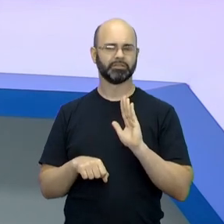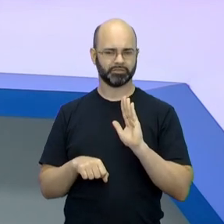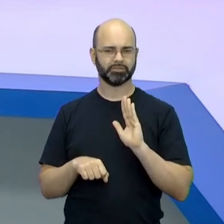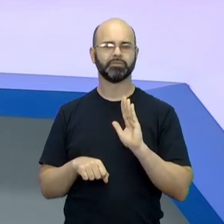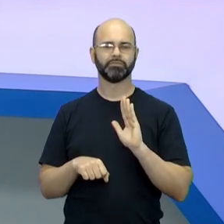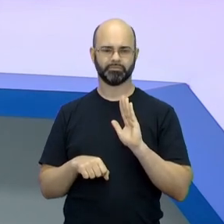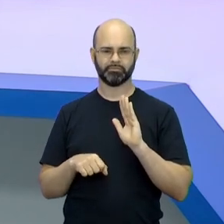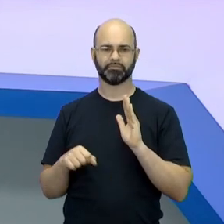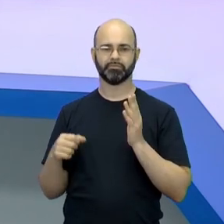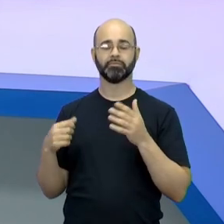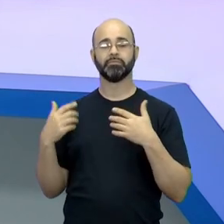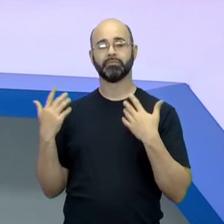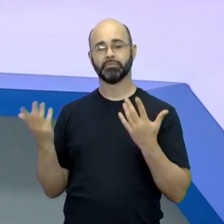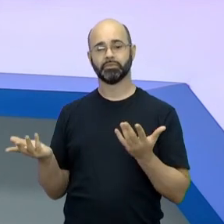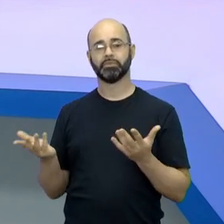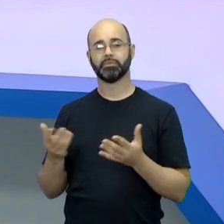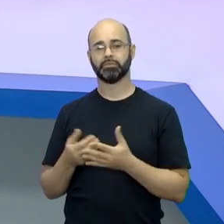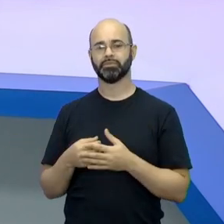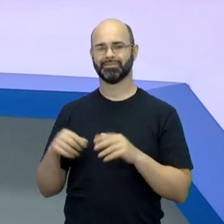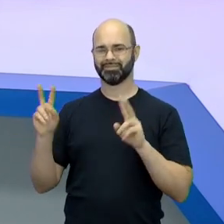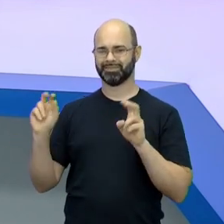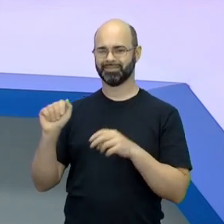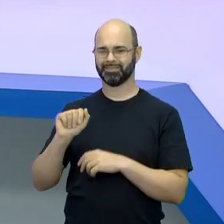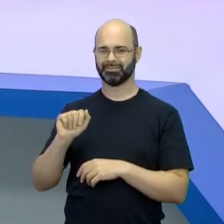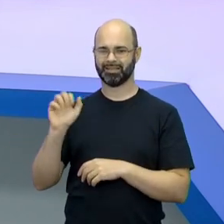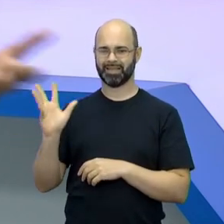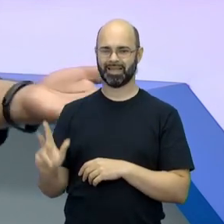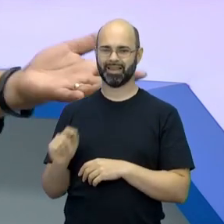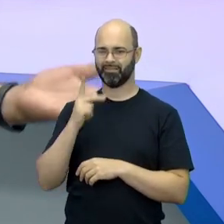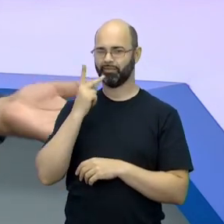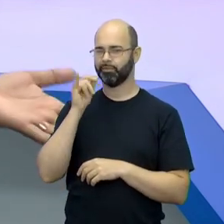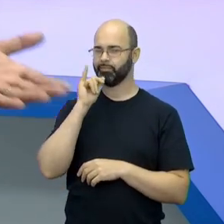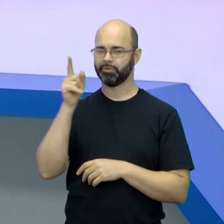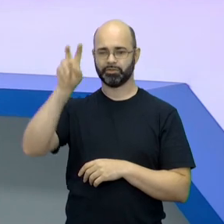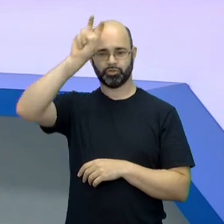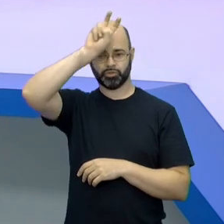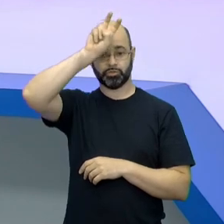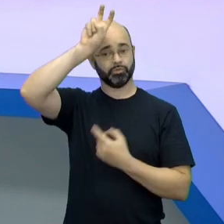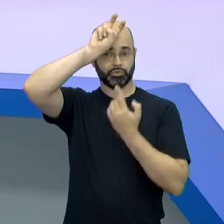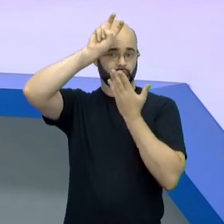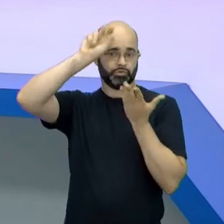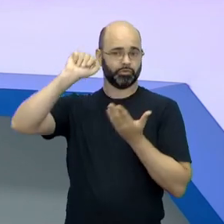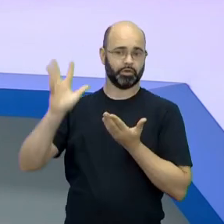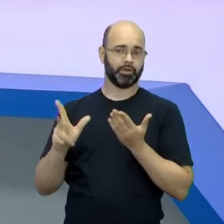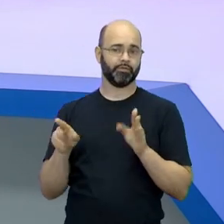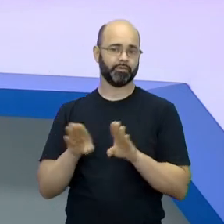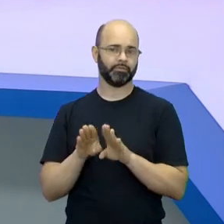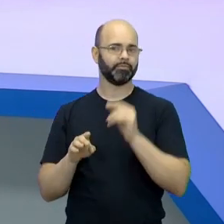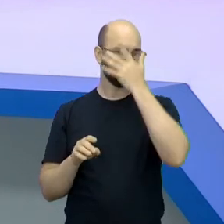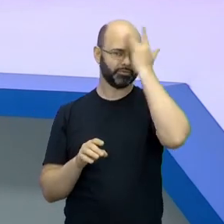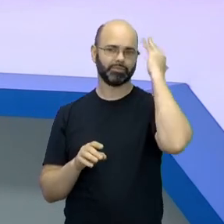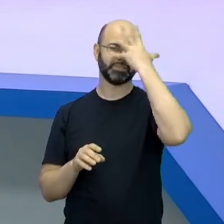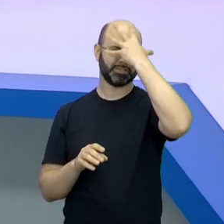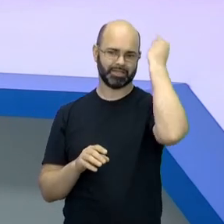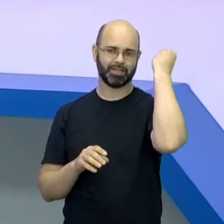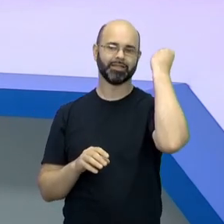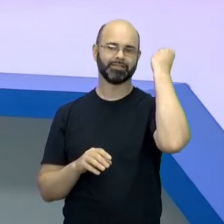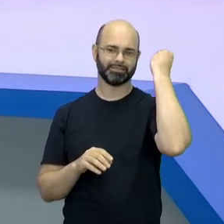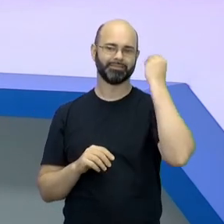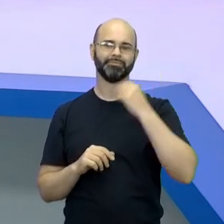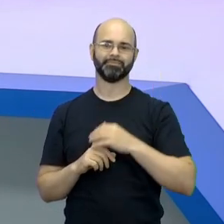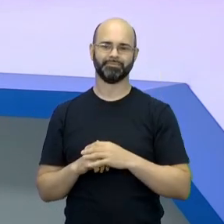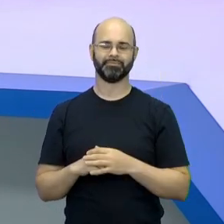sequestrados. Então, falar da África, por exemplo, o Egito é África. Exato. As pessoas esquecem disso, o Egito é África.